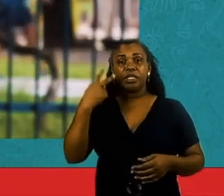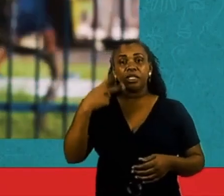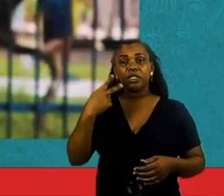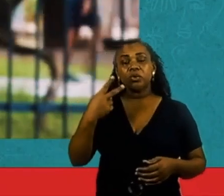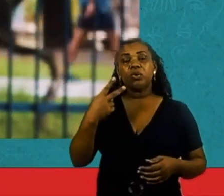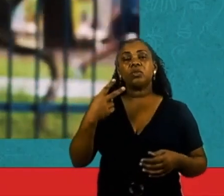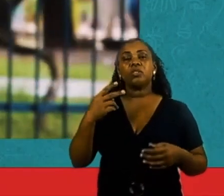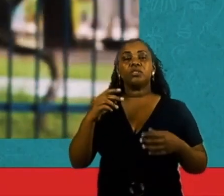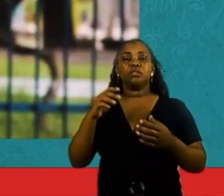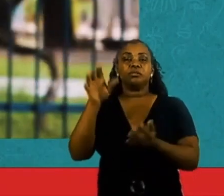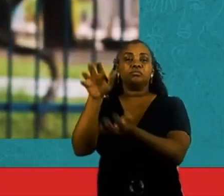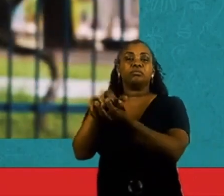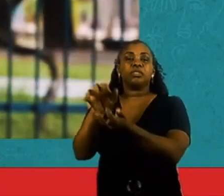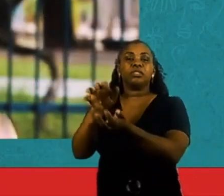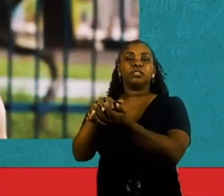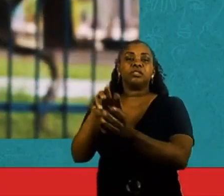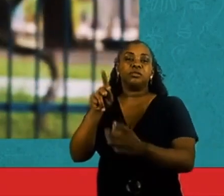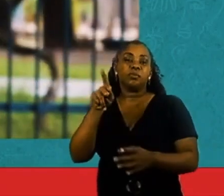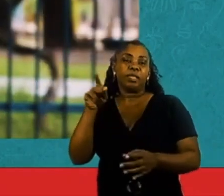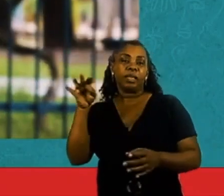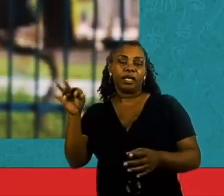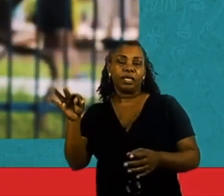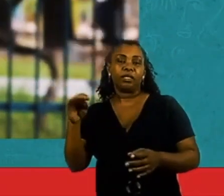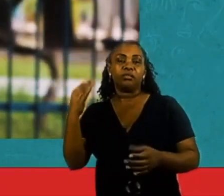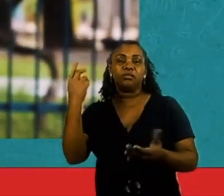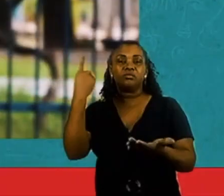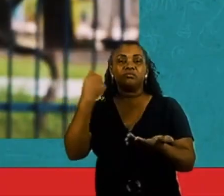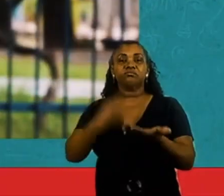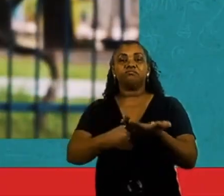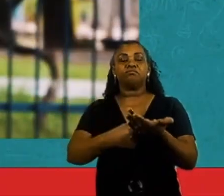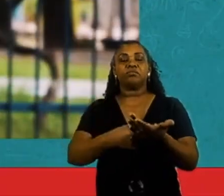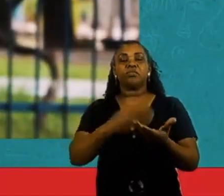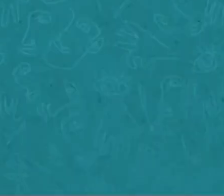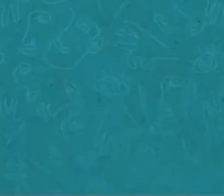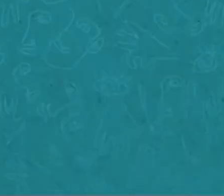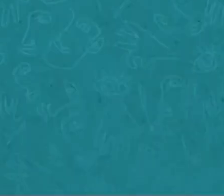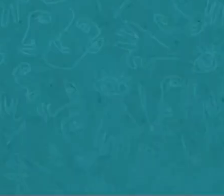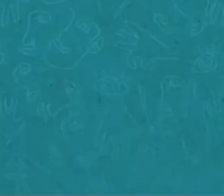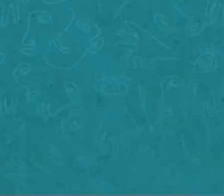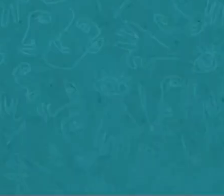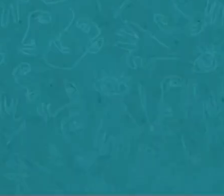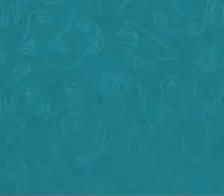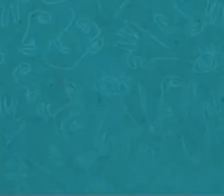Protocolamos aqui na Câmara Municipal o projeto de lei da cultura popular.